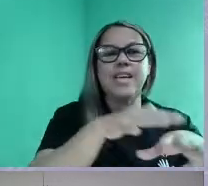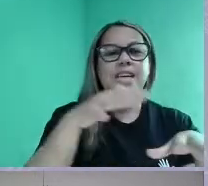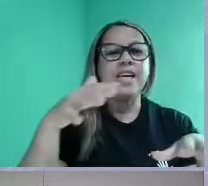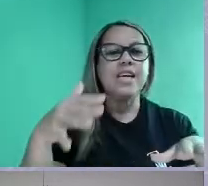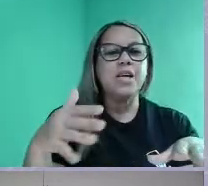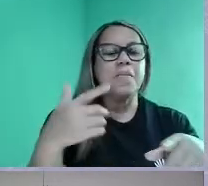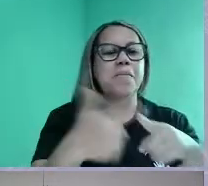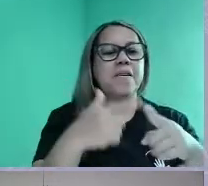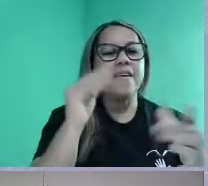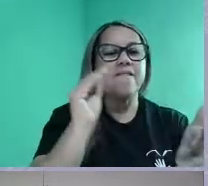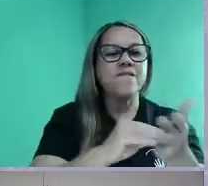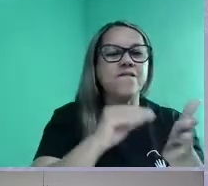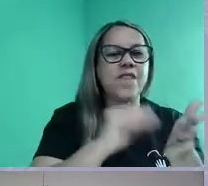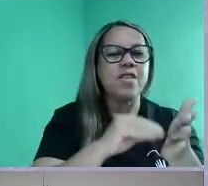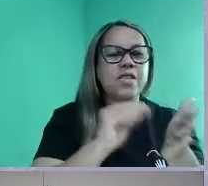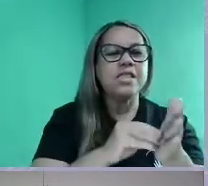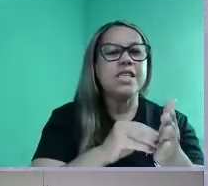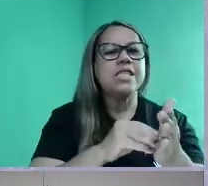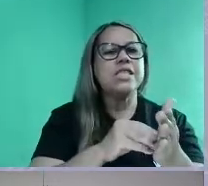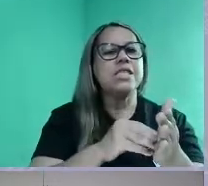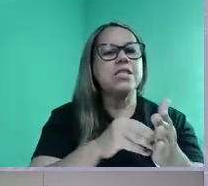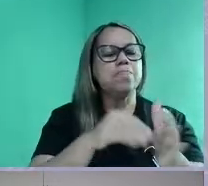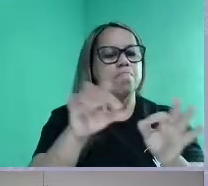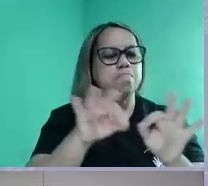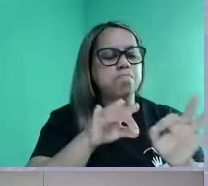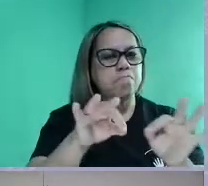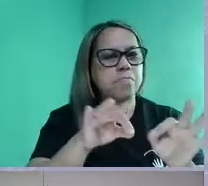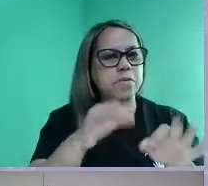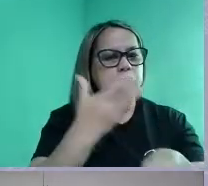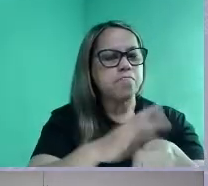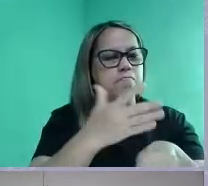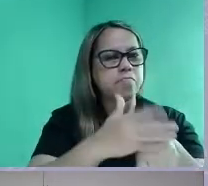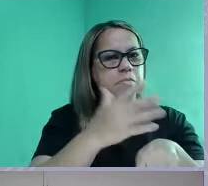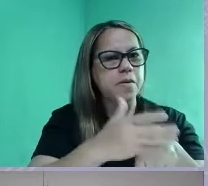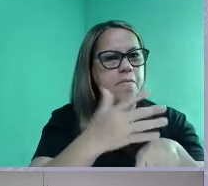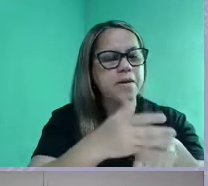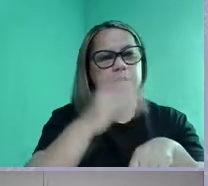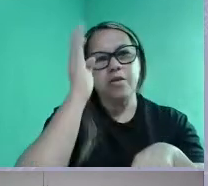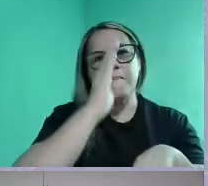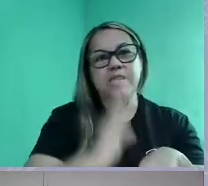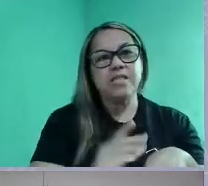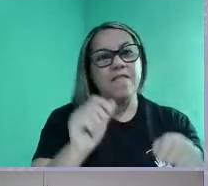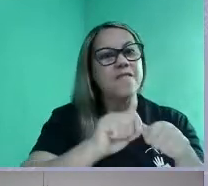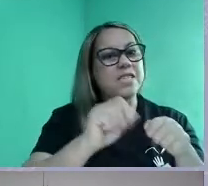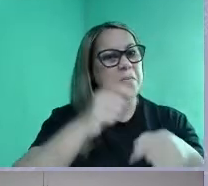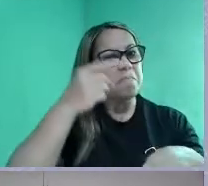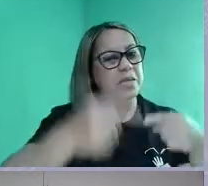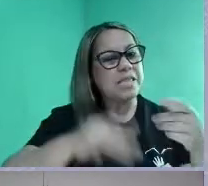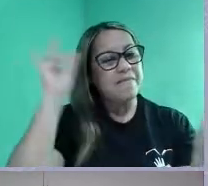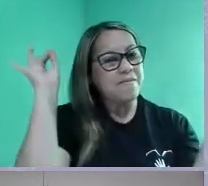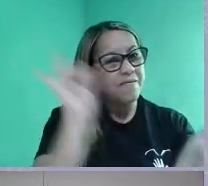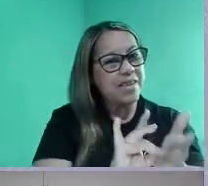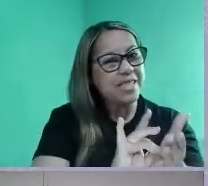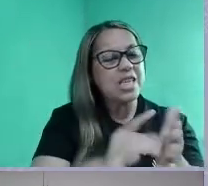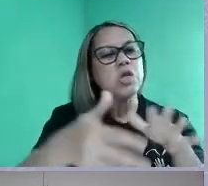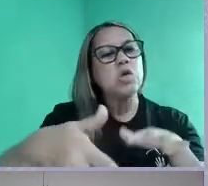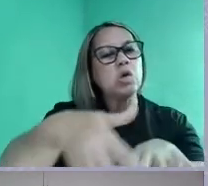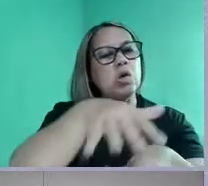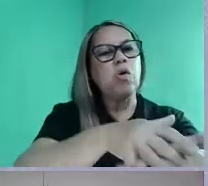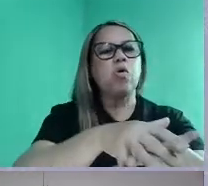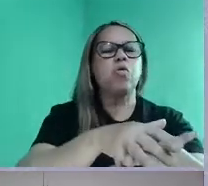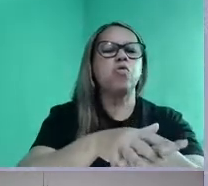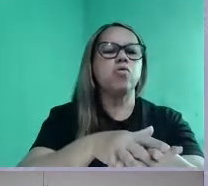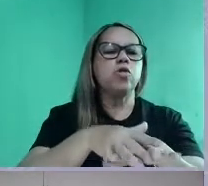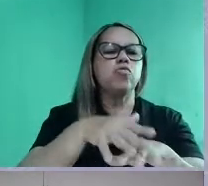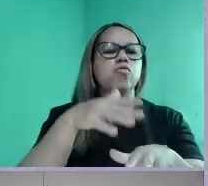e a capacidade do Brasil, né? Que o Brasil tem, e fazer políticas realmente que incluam esses jovens no mercado de trabalho.